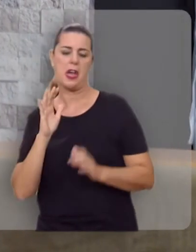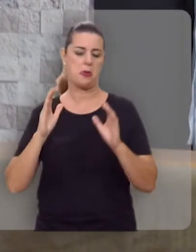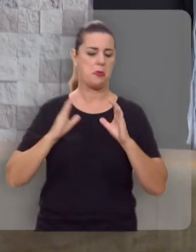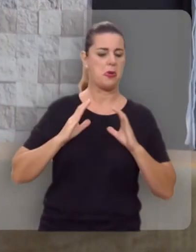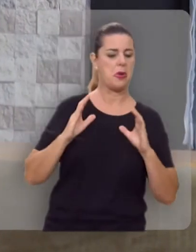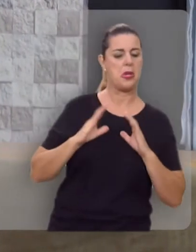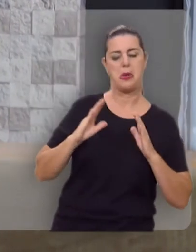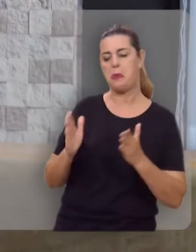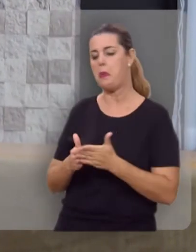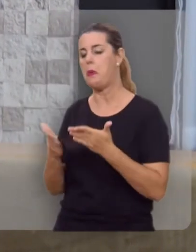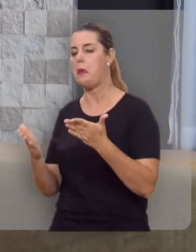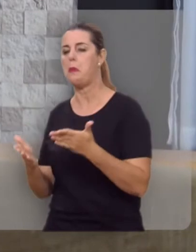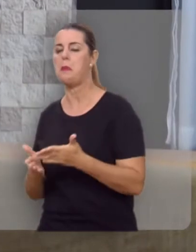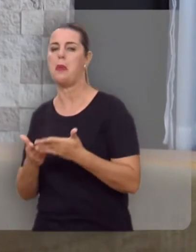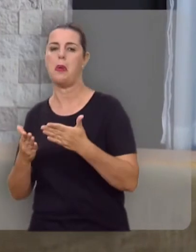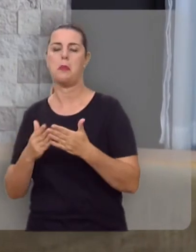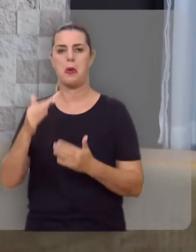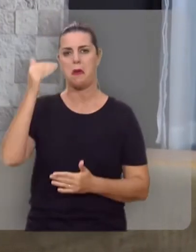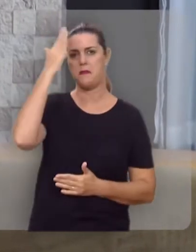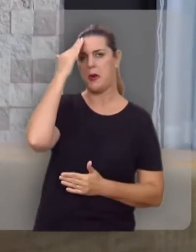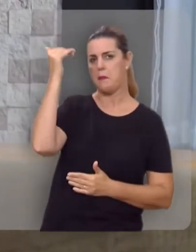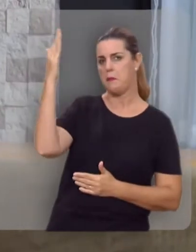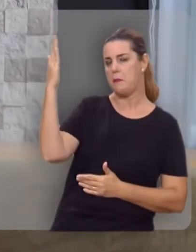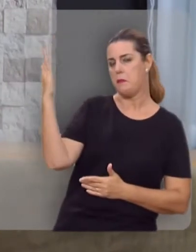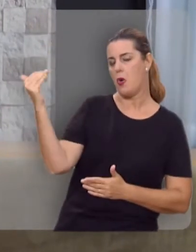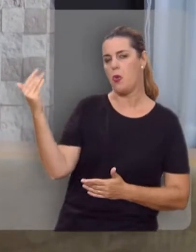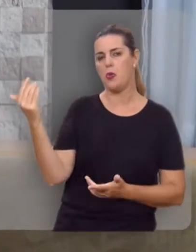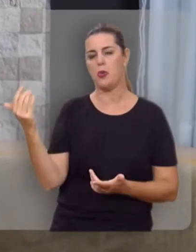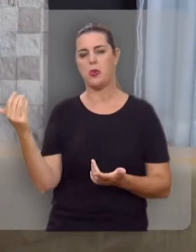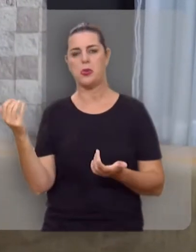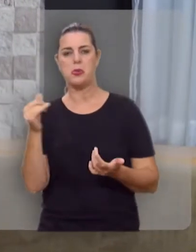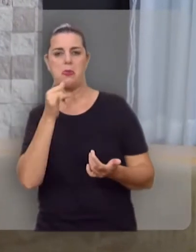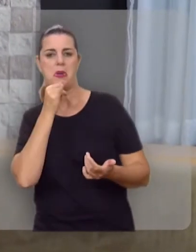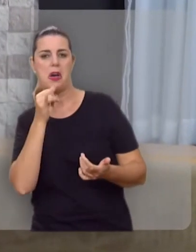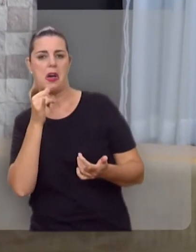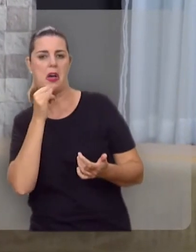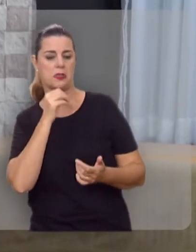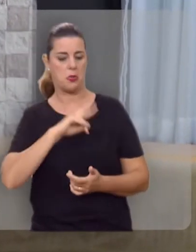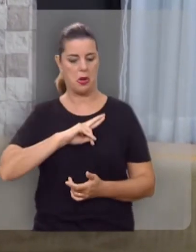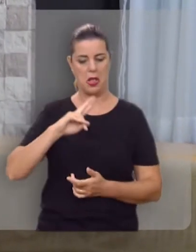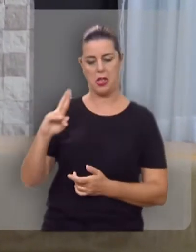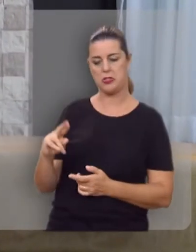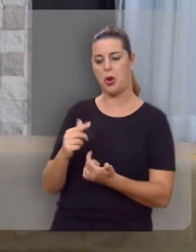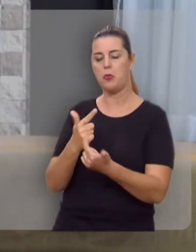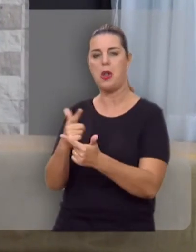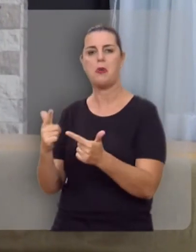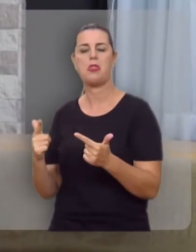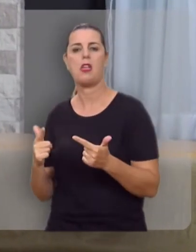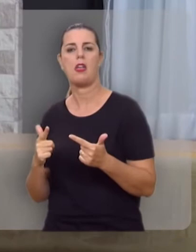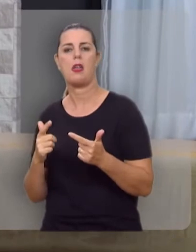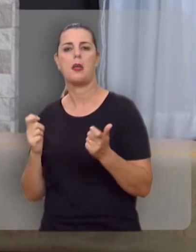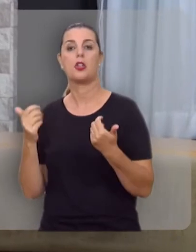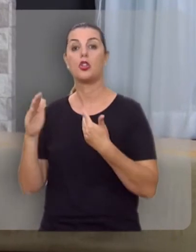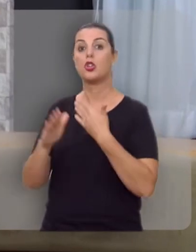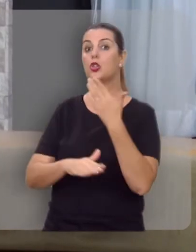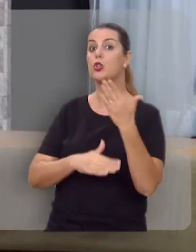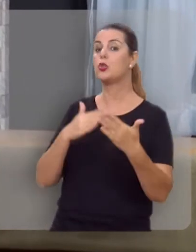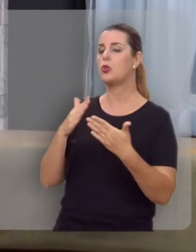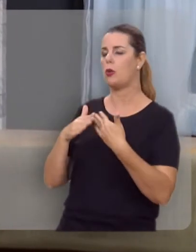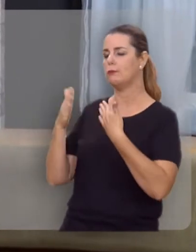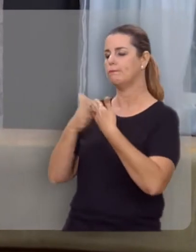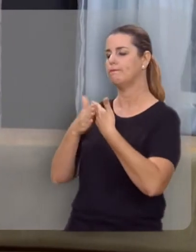ricos e pobres, doutores e analfabetos, religiosos e não religiosos, todos terão que